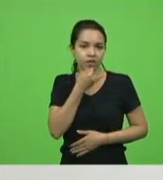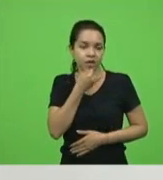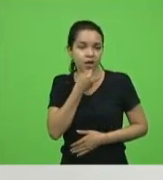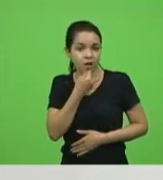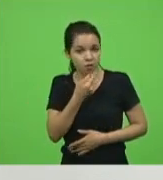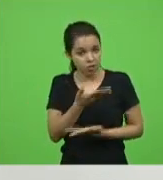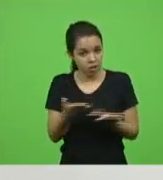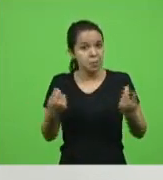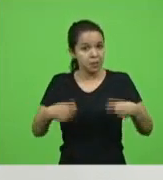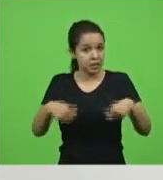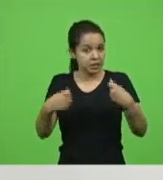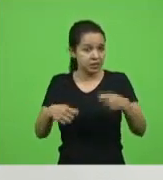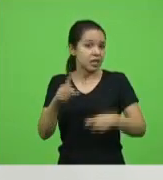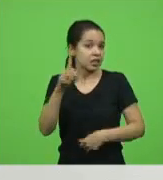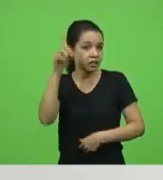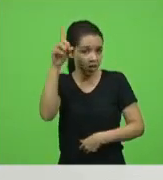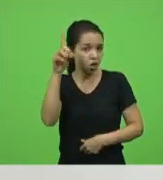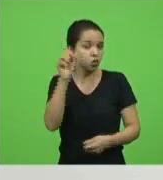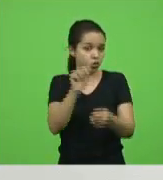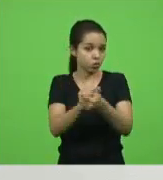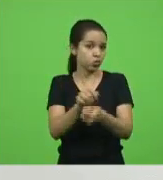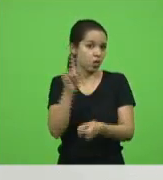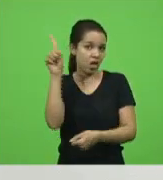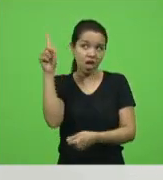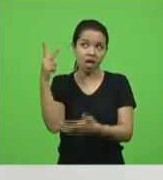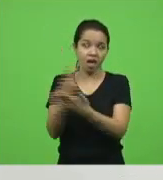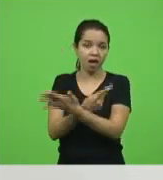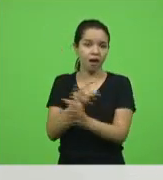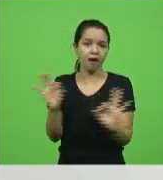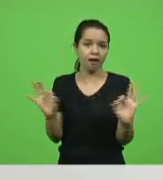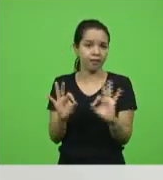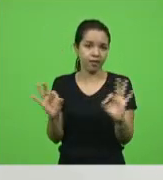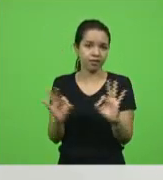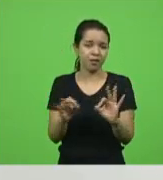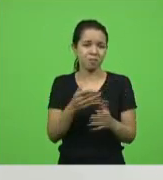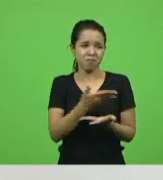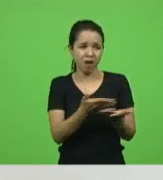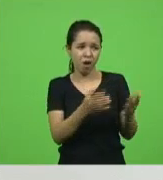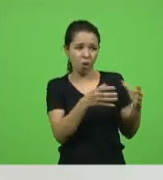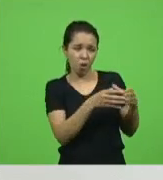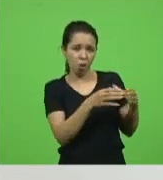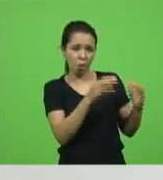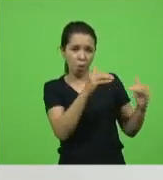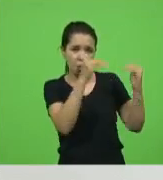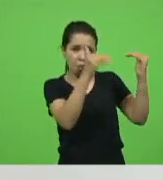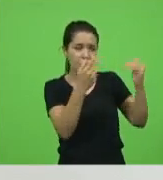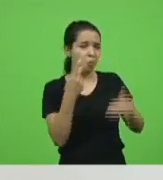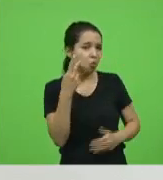esse nunca vai falhar e nunca vai faltar, não contem com autoridades políticas ou públicas, não contem.